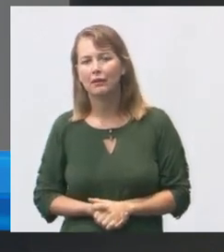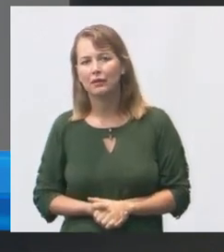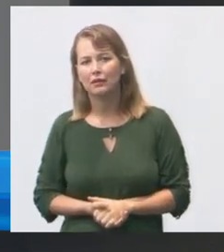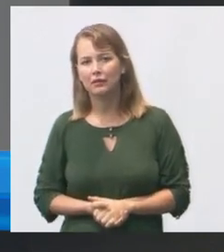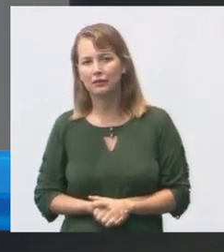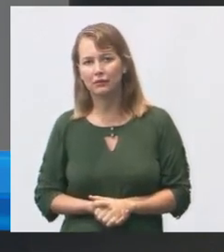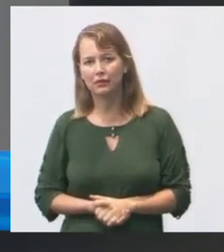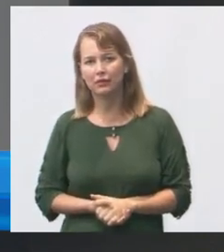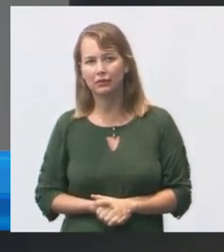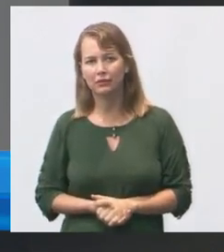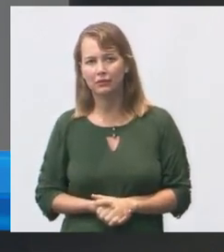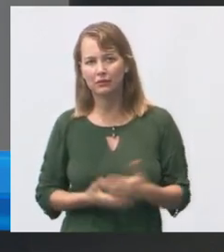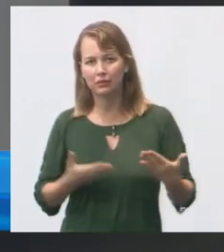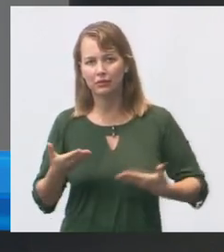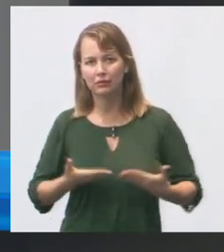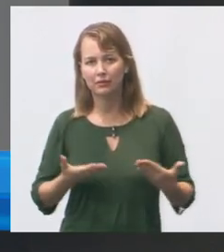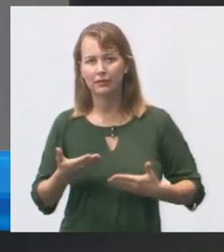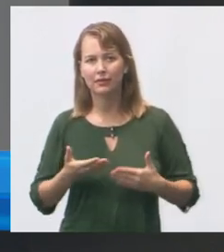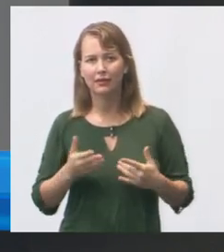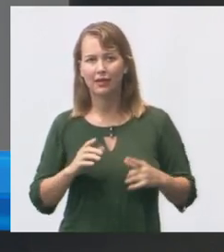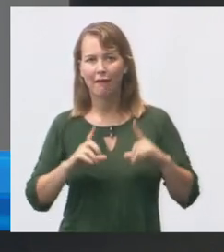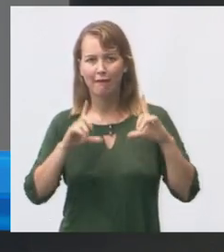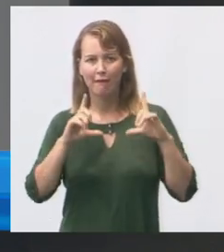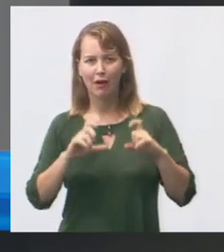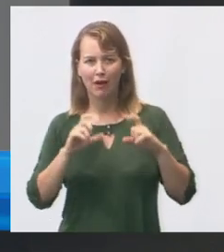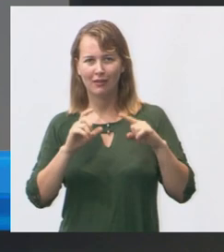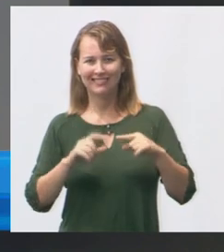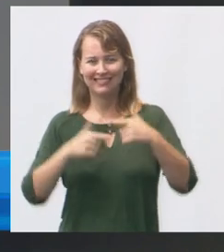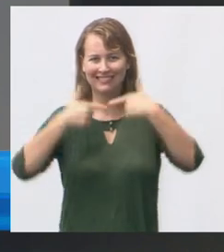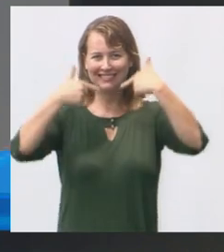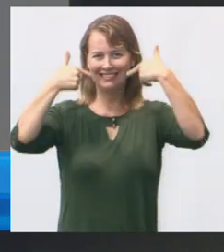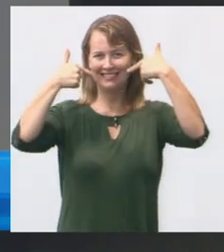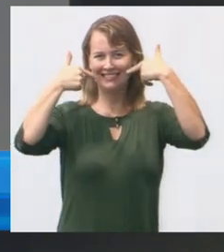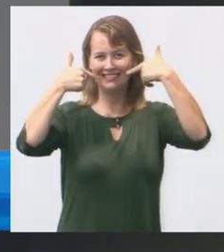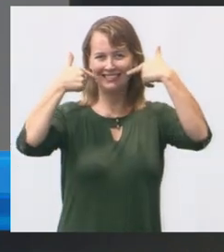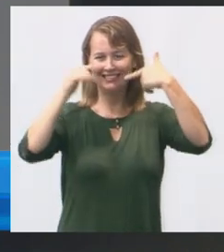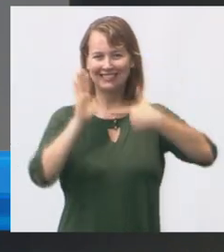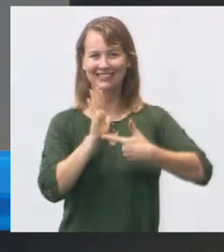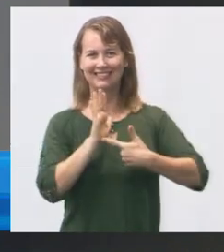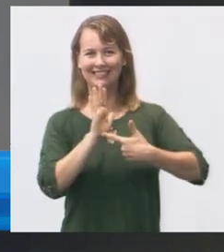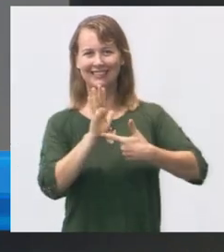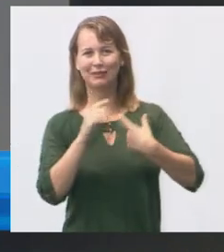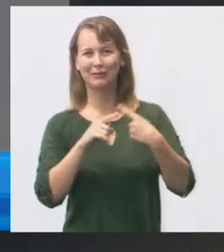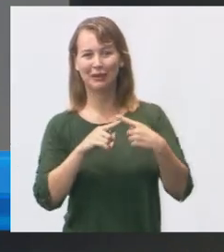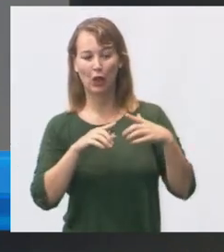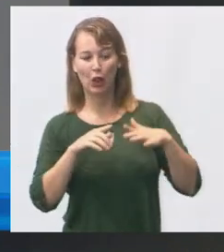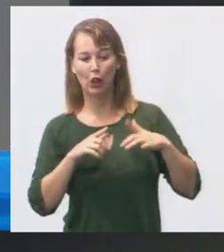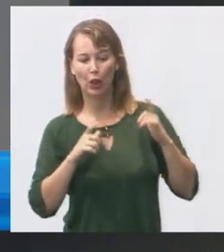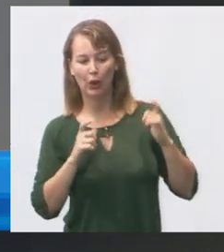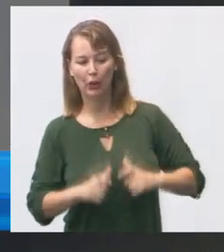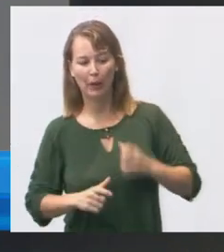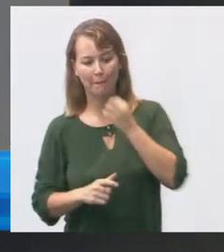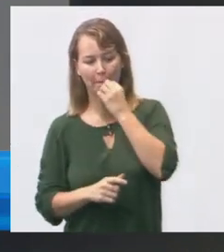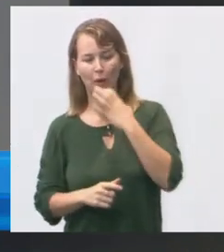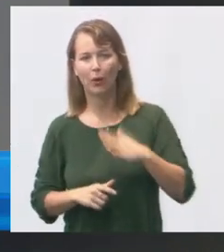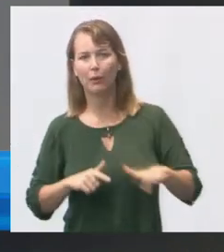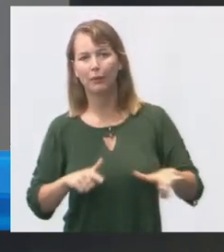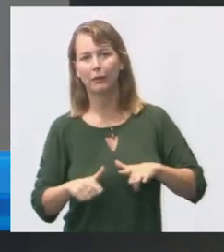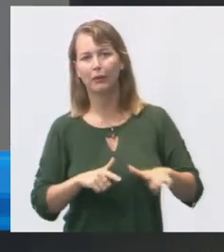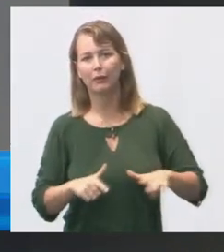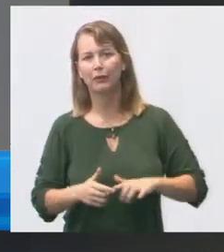até o servidor quando você tira a foto fica com um sorriso na cara né porque ele tá num lugar bom pra trabalhar